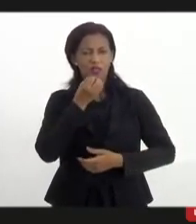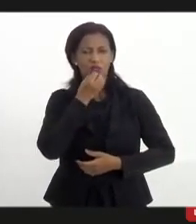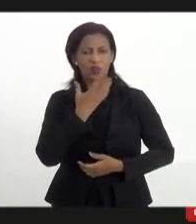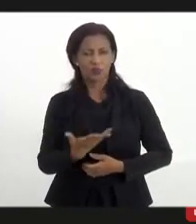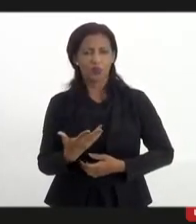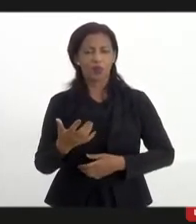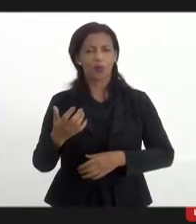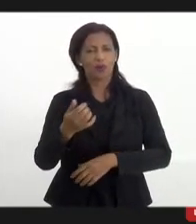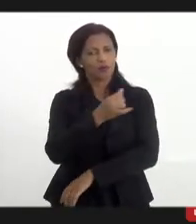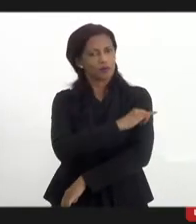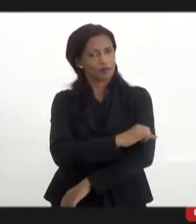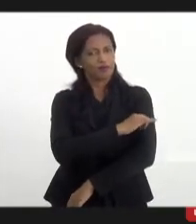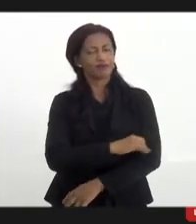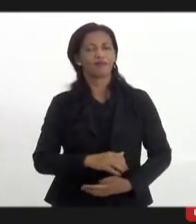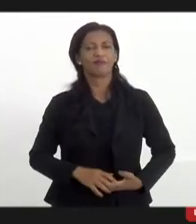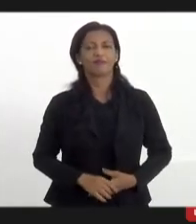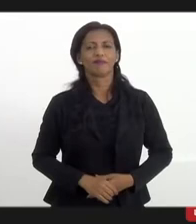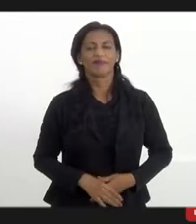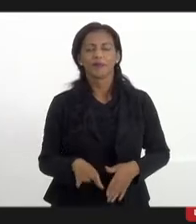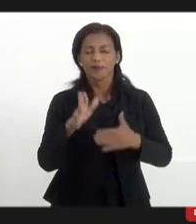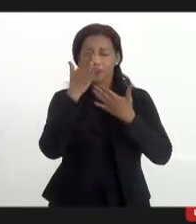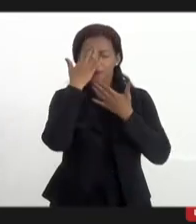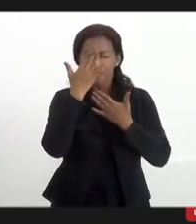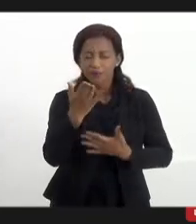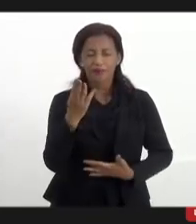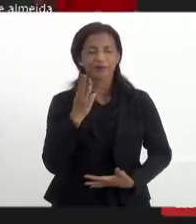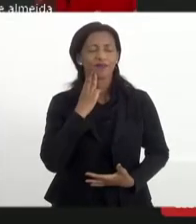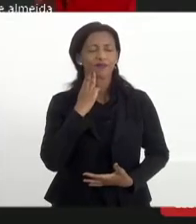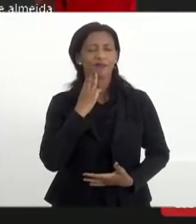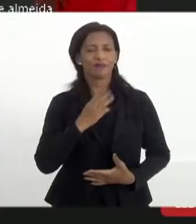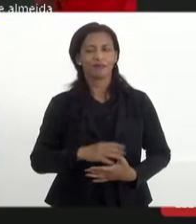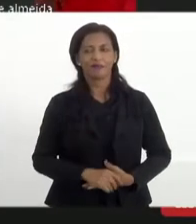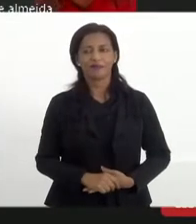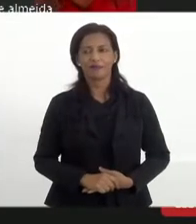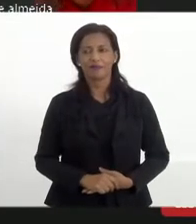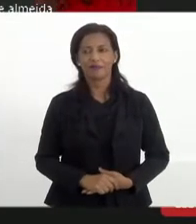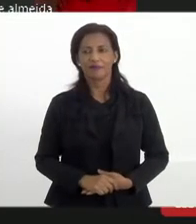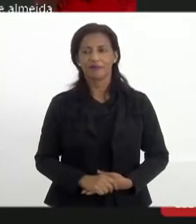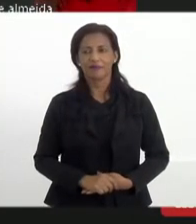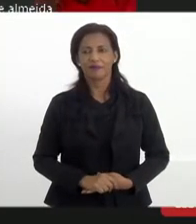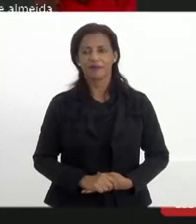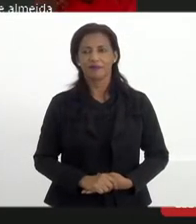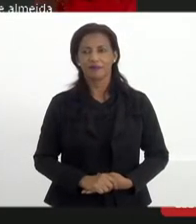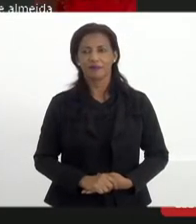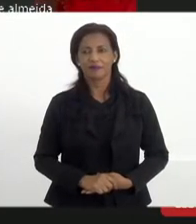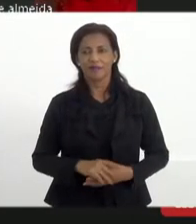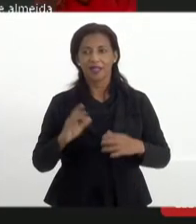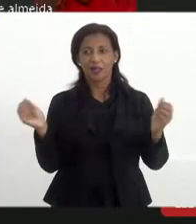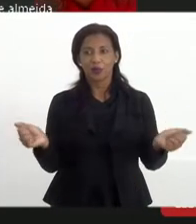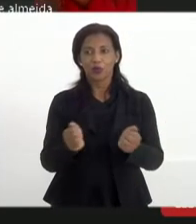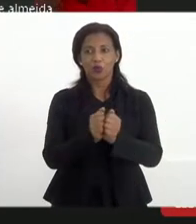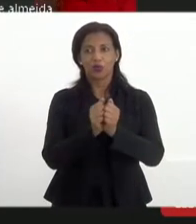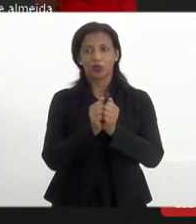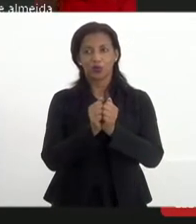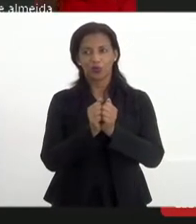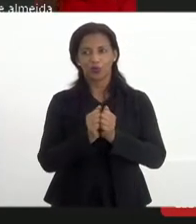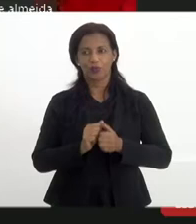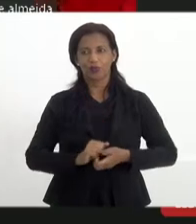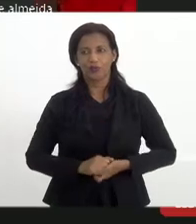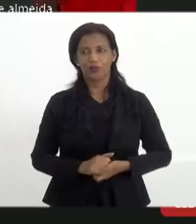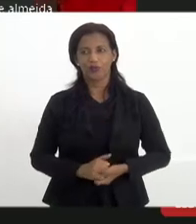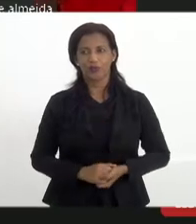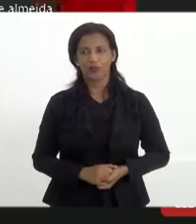dia-lito. Obrigado, Valdeque. Estamos aí. Estamos juntos. Obrigado,